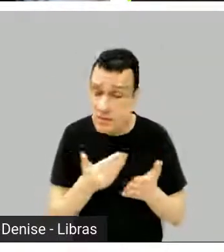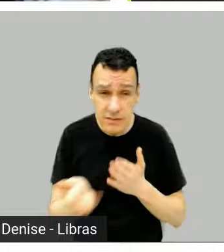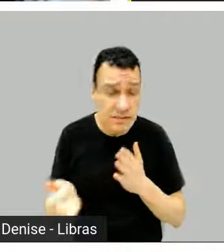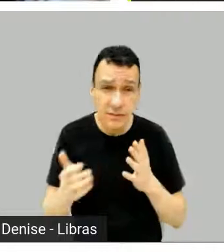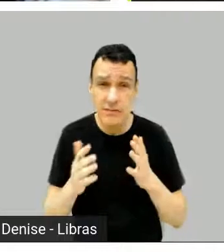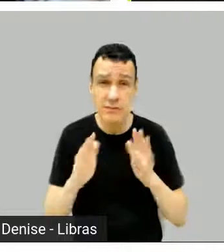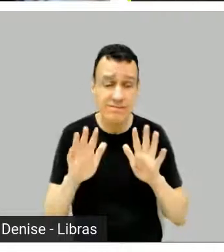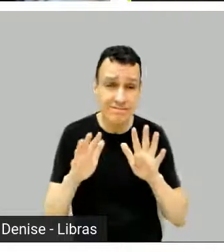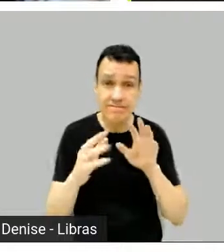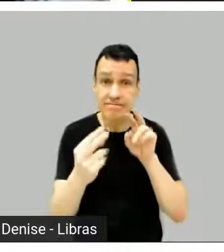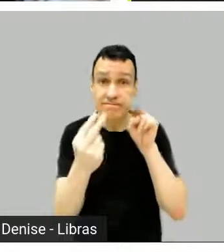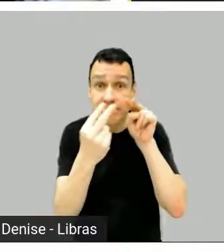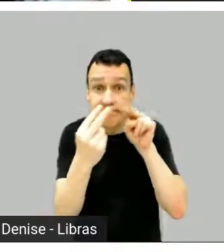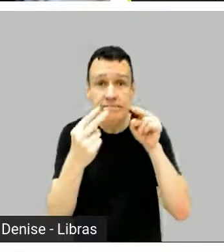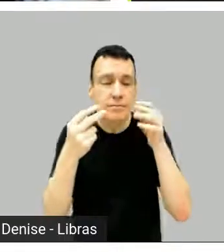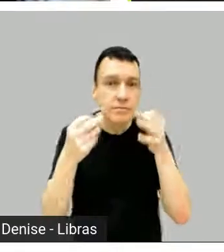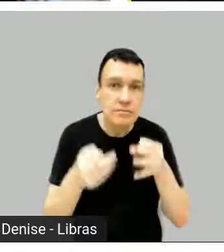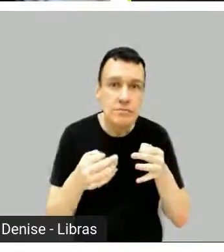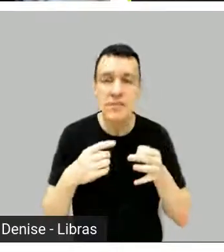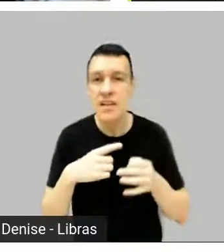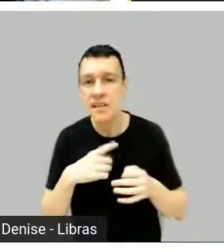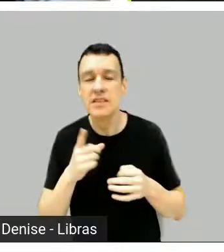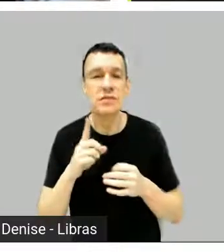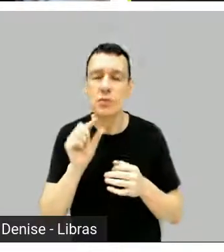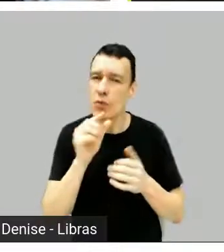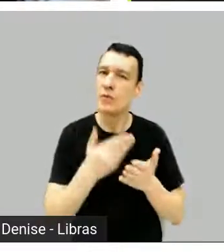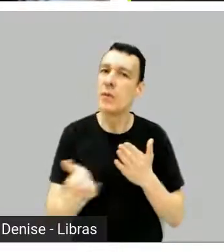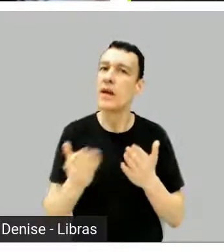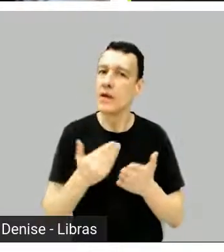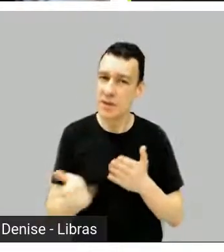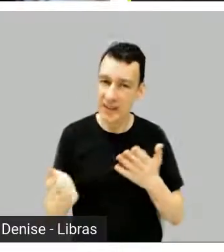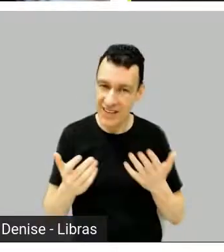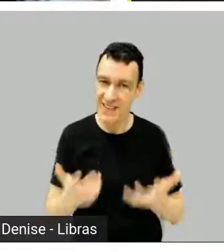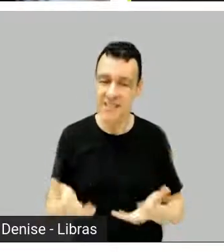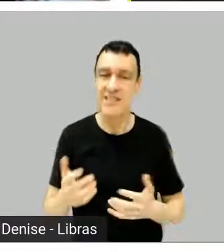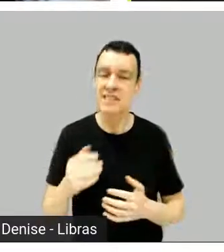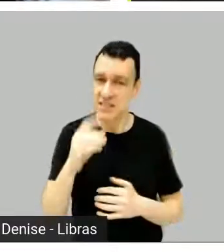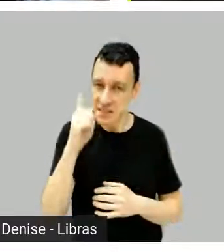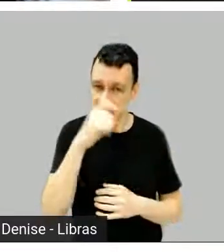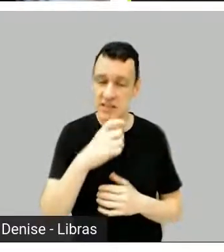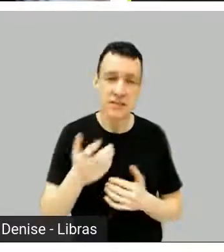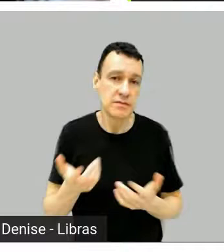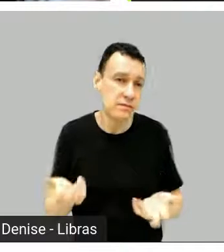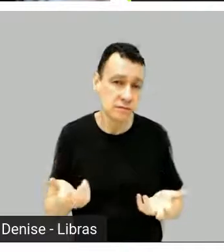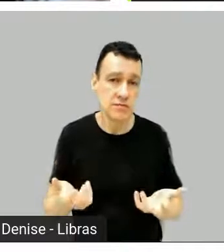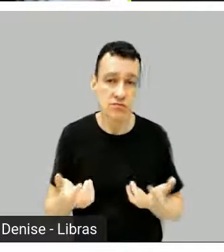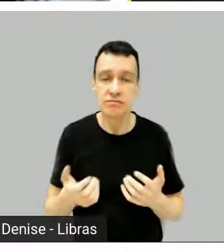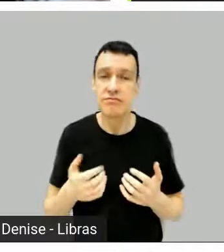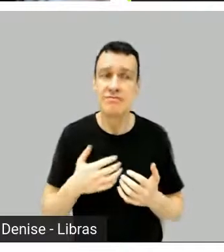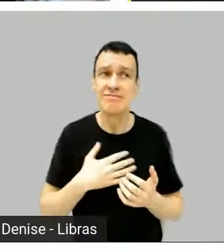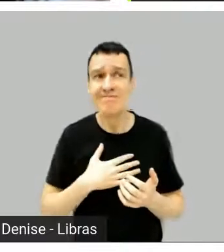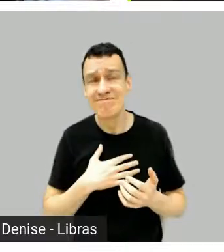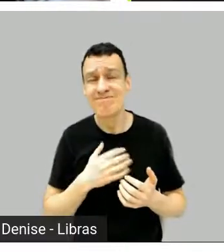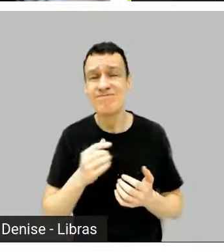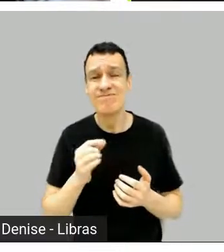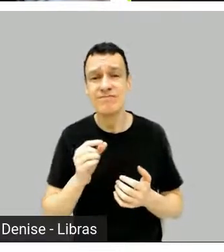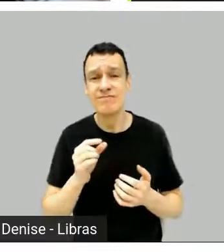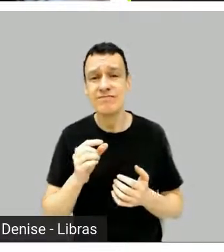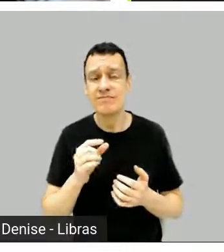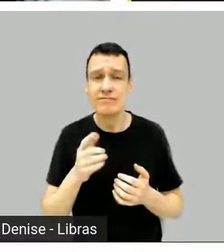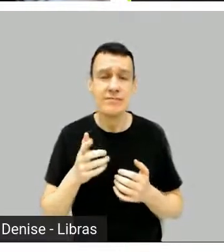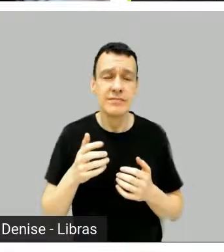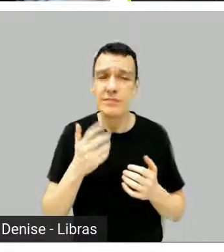uma certa dinâmica social que é enriquecedora do processo, então, você fica, assim, tecnicamente levantando a escaleta,